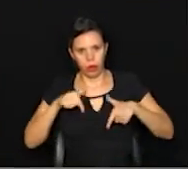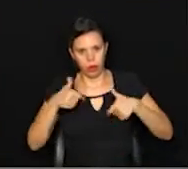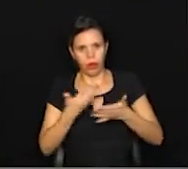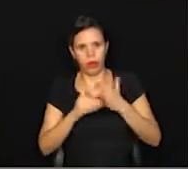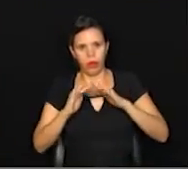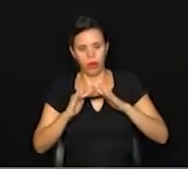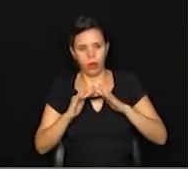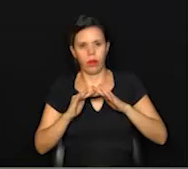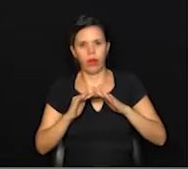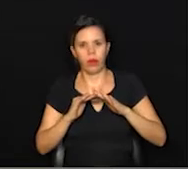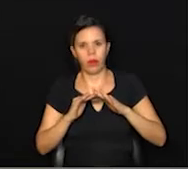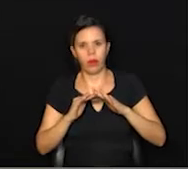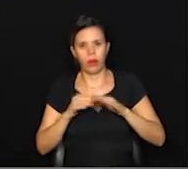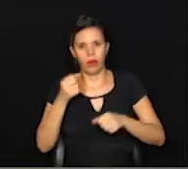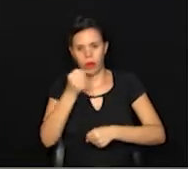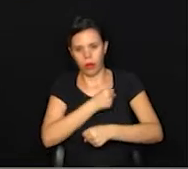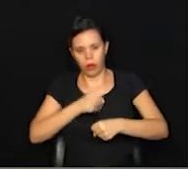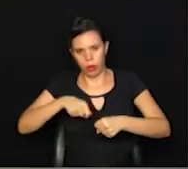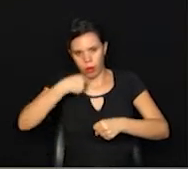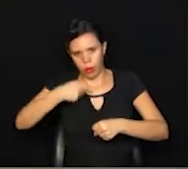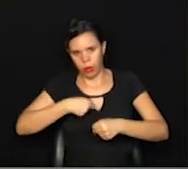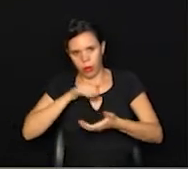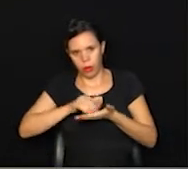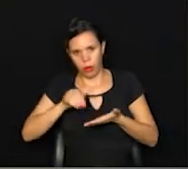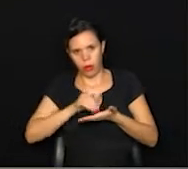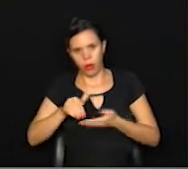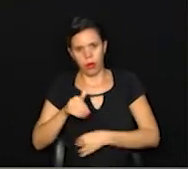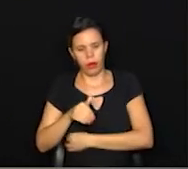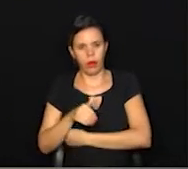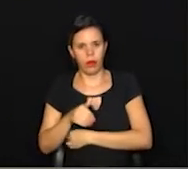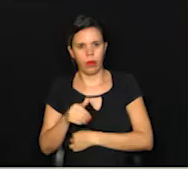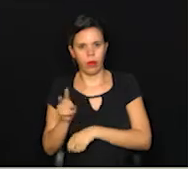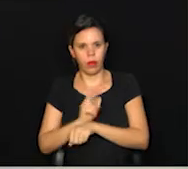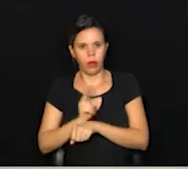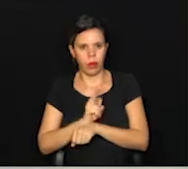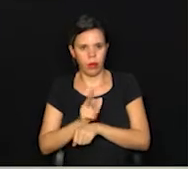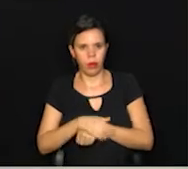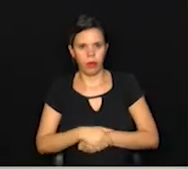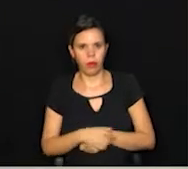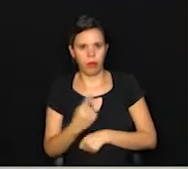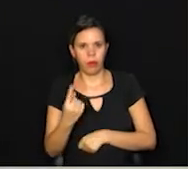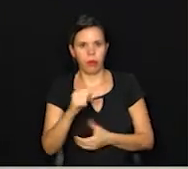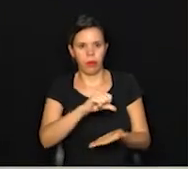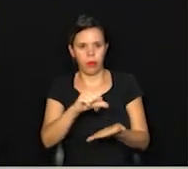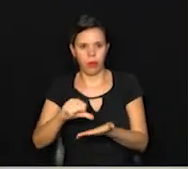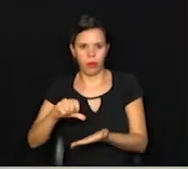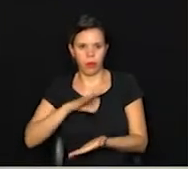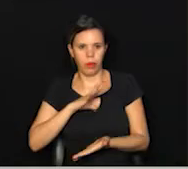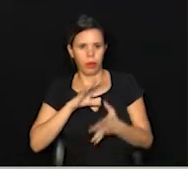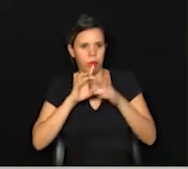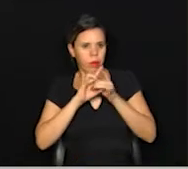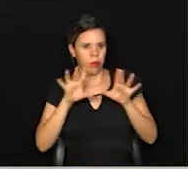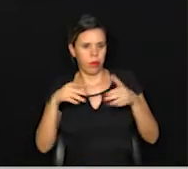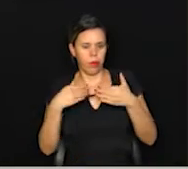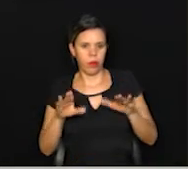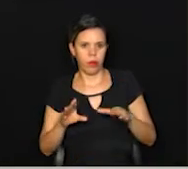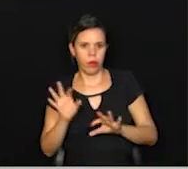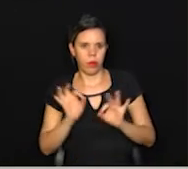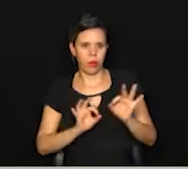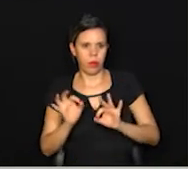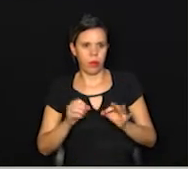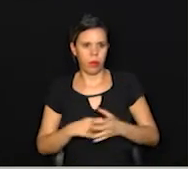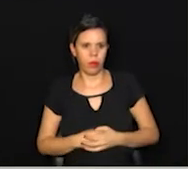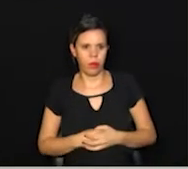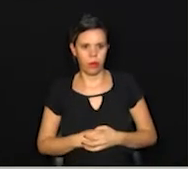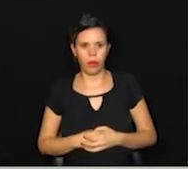escolas, como merendeiras, secretários e auxiliares. Cada município tem a sua liberdade de se organizar.